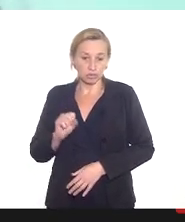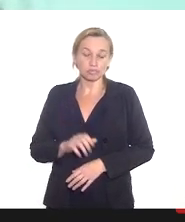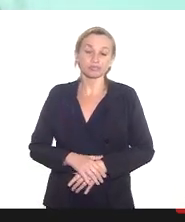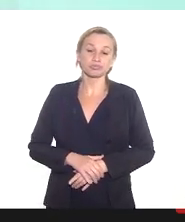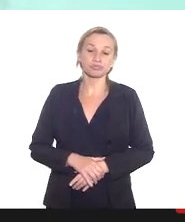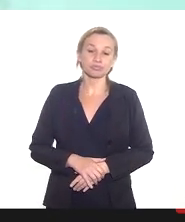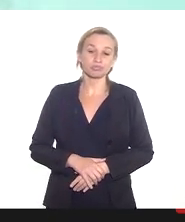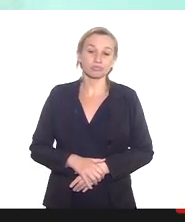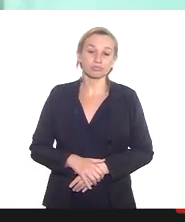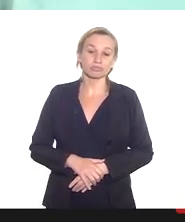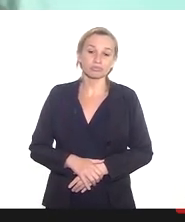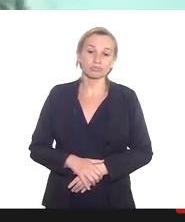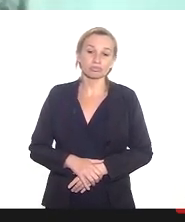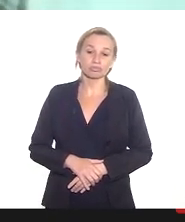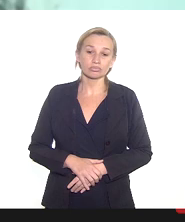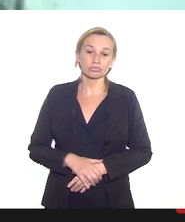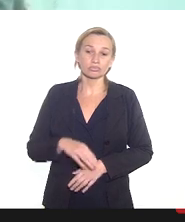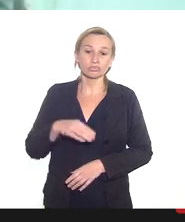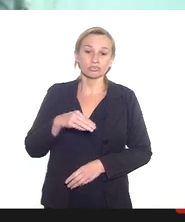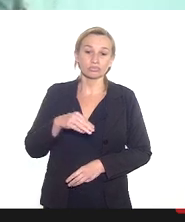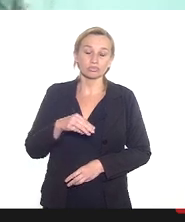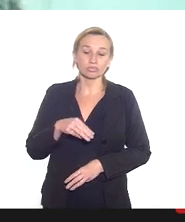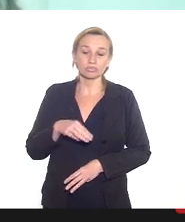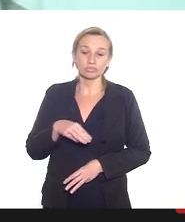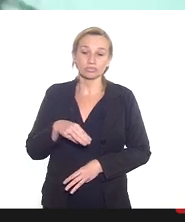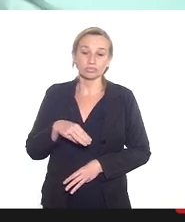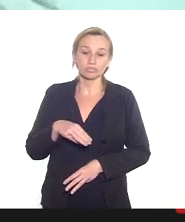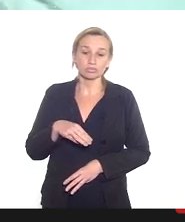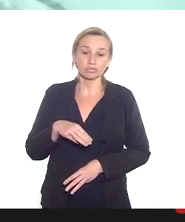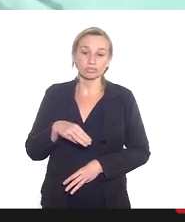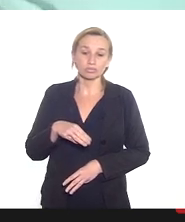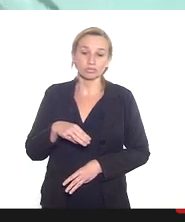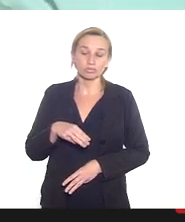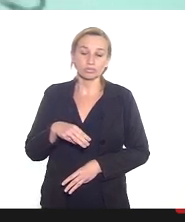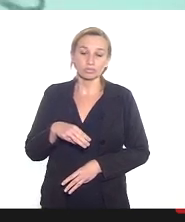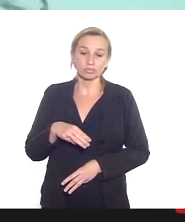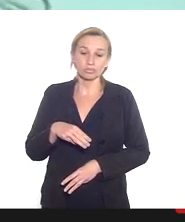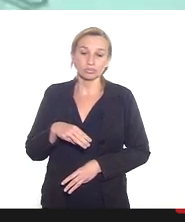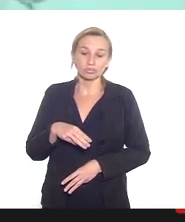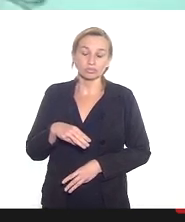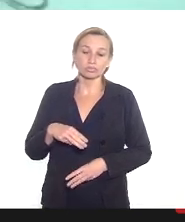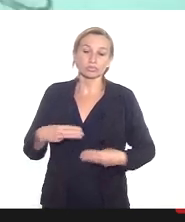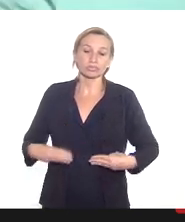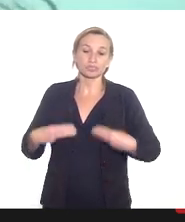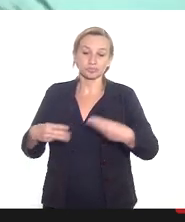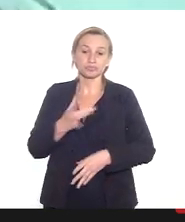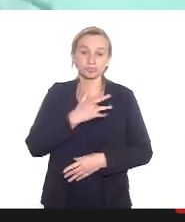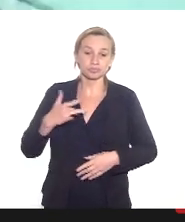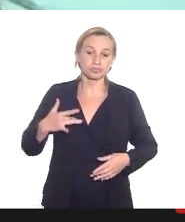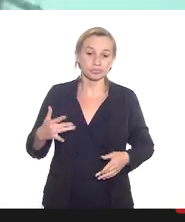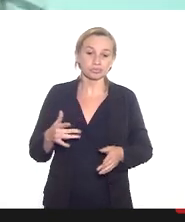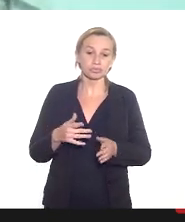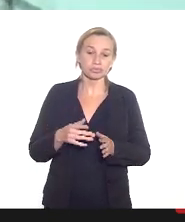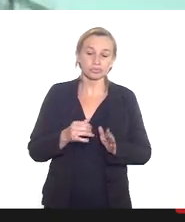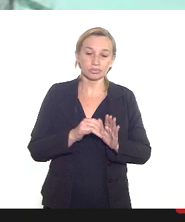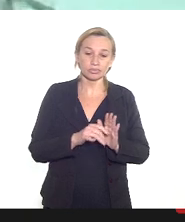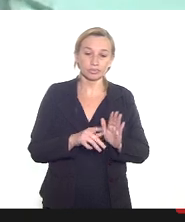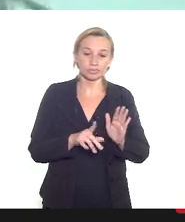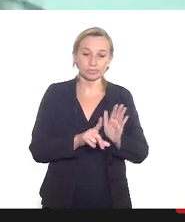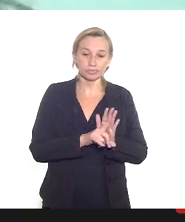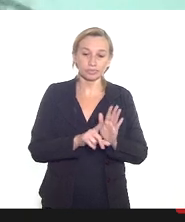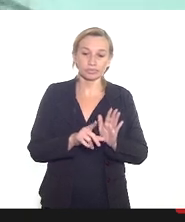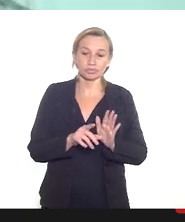o Ministério da Saúde emitiu nota técnica favorável embora ausência de estudos